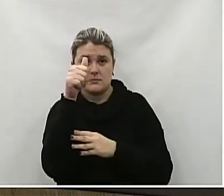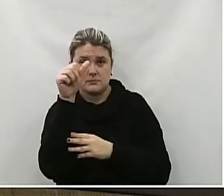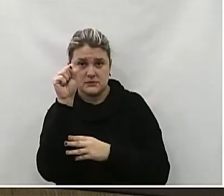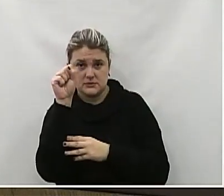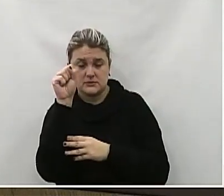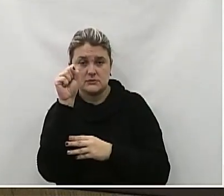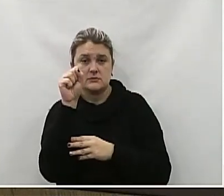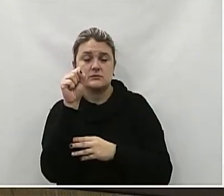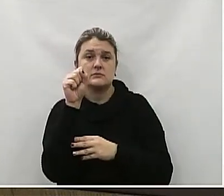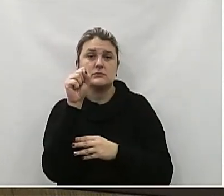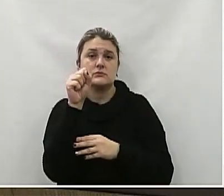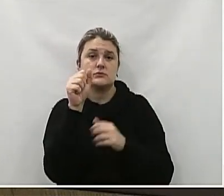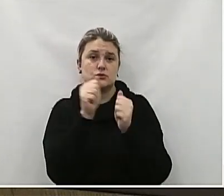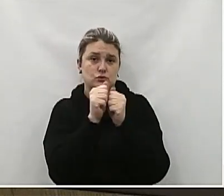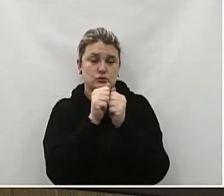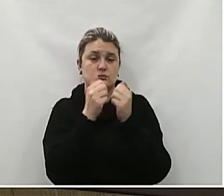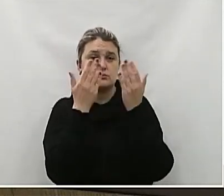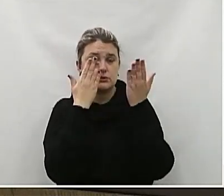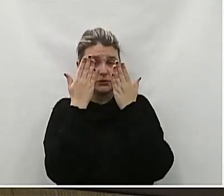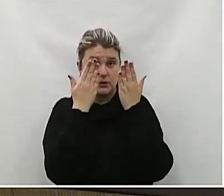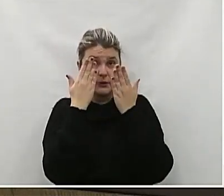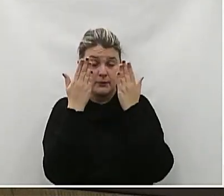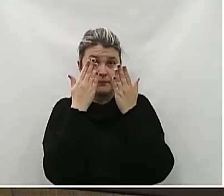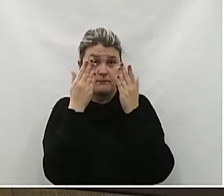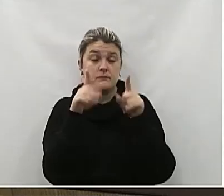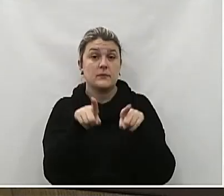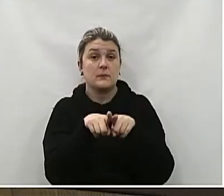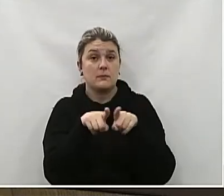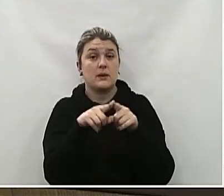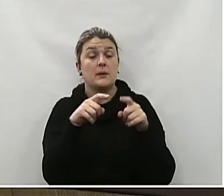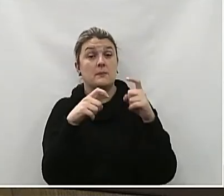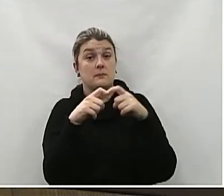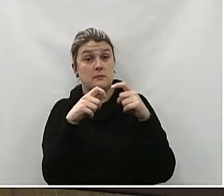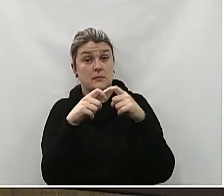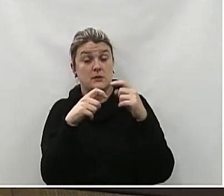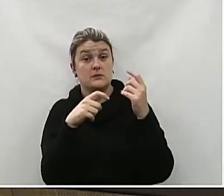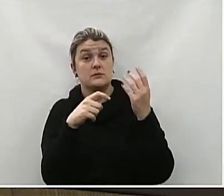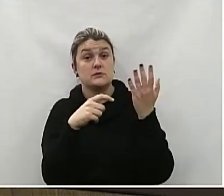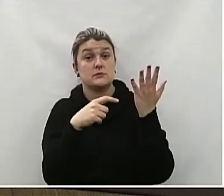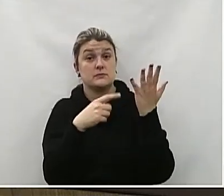Com psicólogo Psiquiatra também